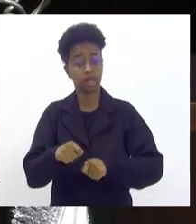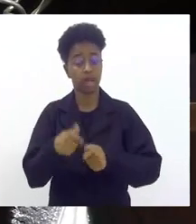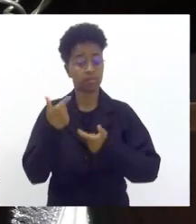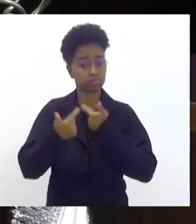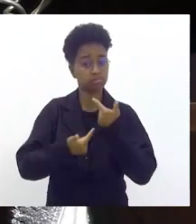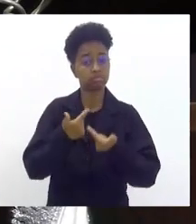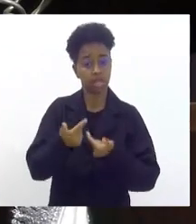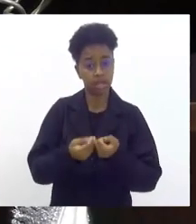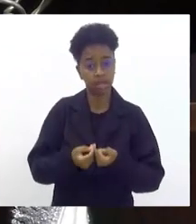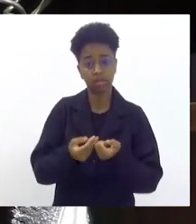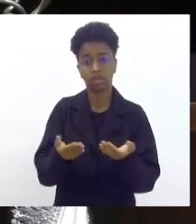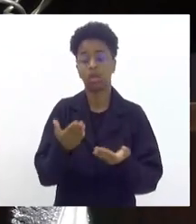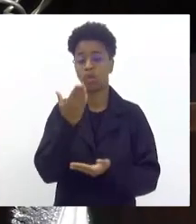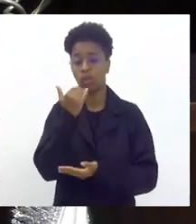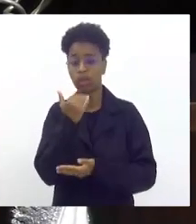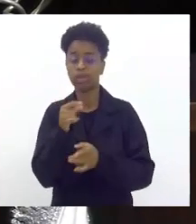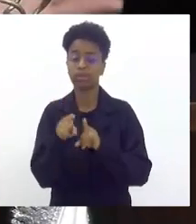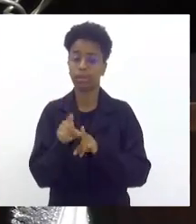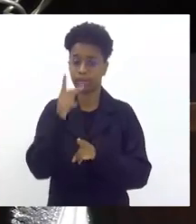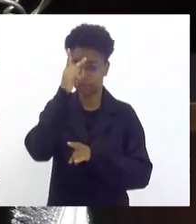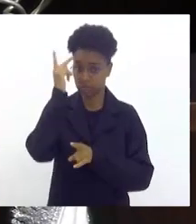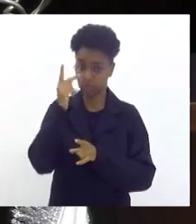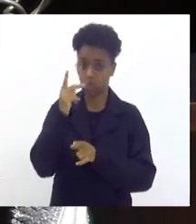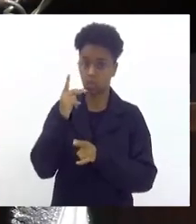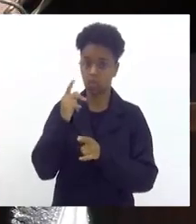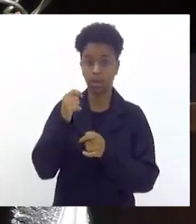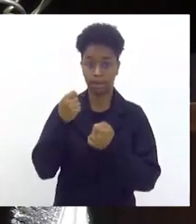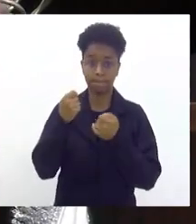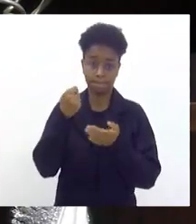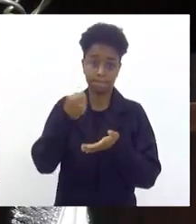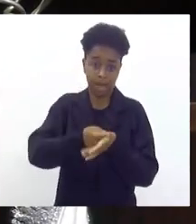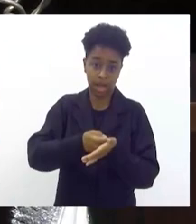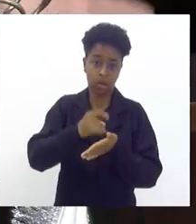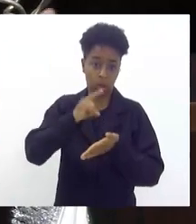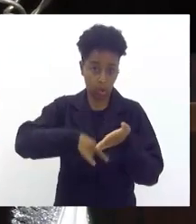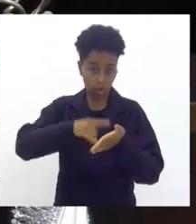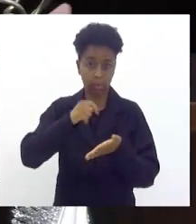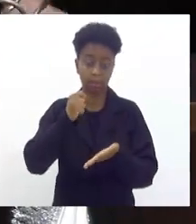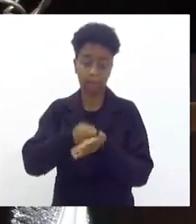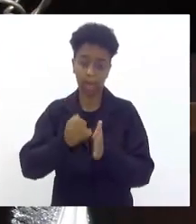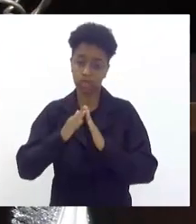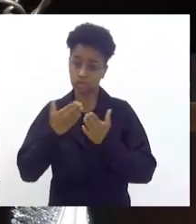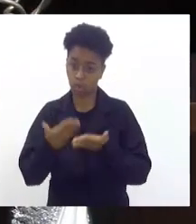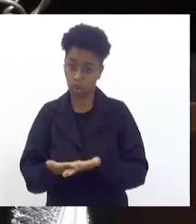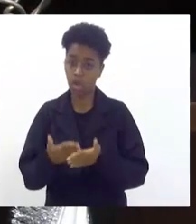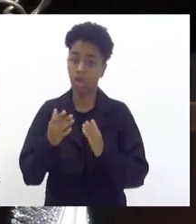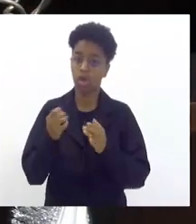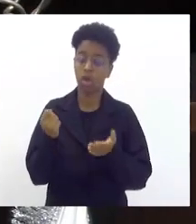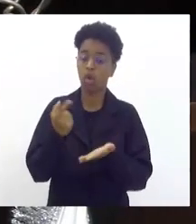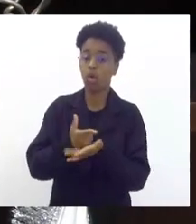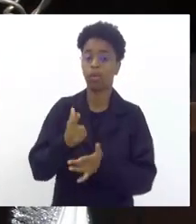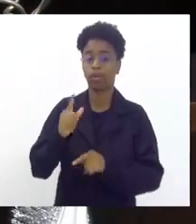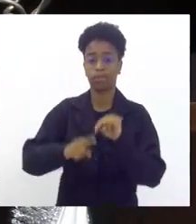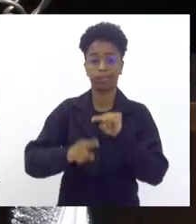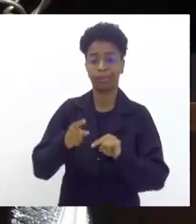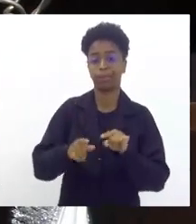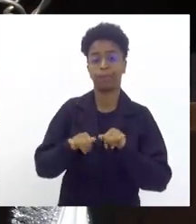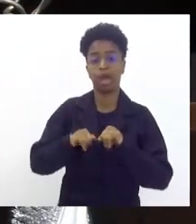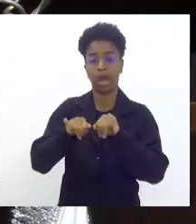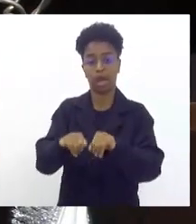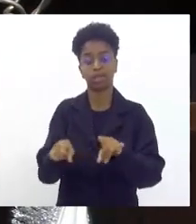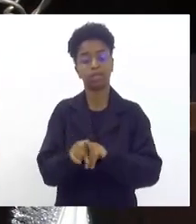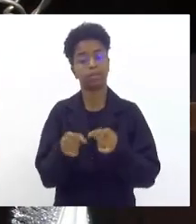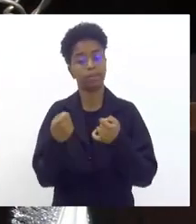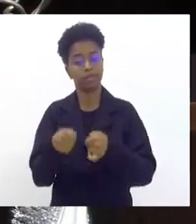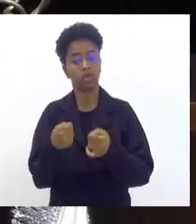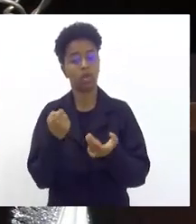riqueza para o país trabalhador da cultura também paga boleto também paga escola também faz compra também precisa se vestir então